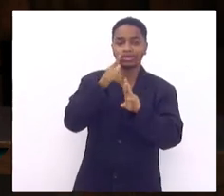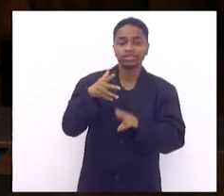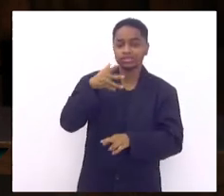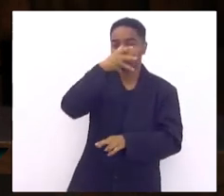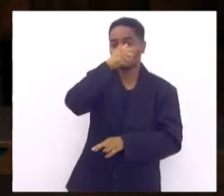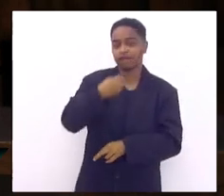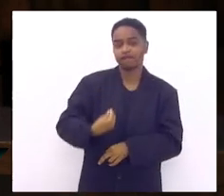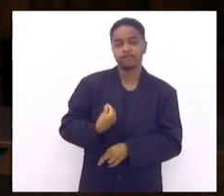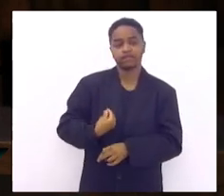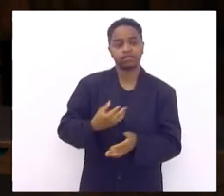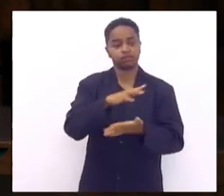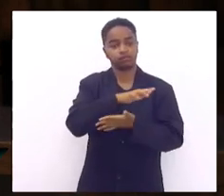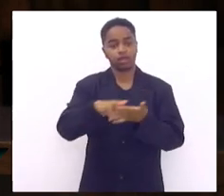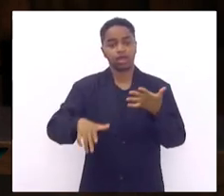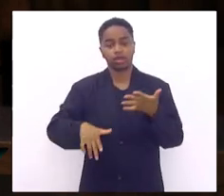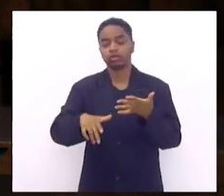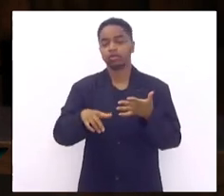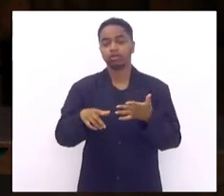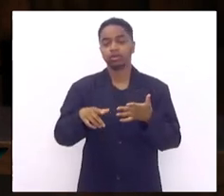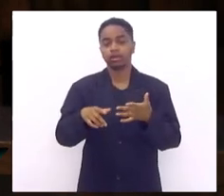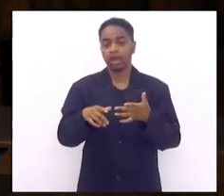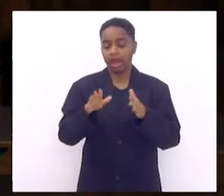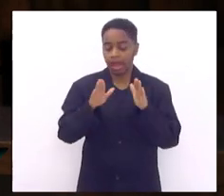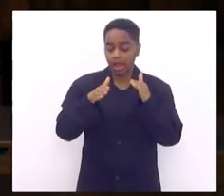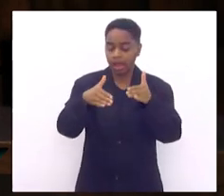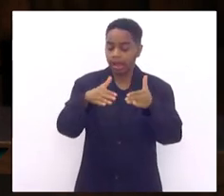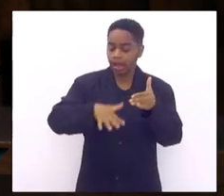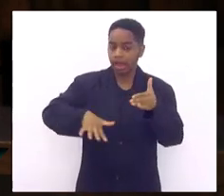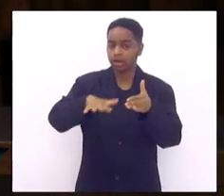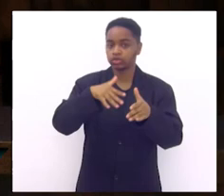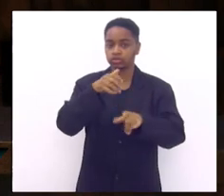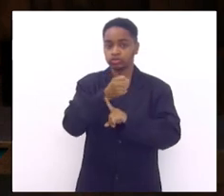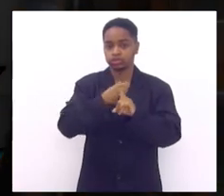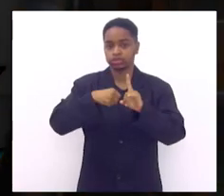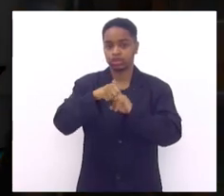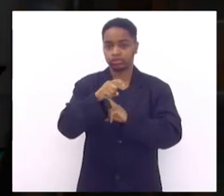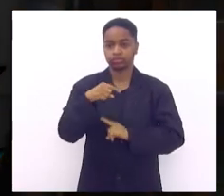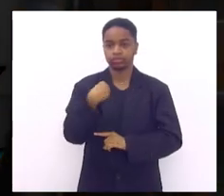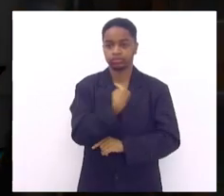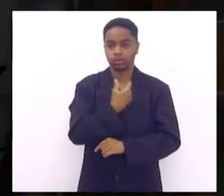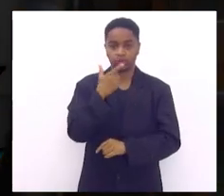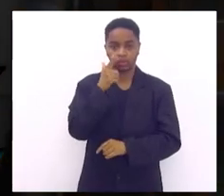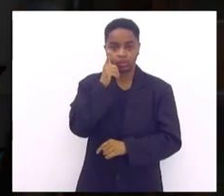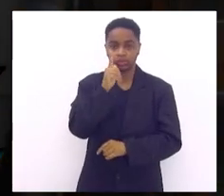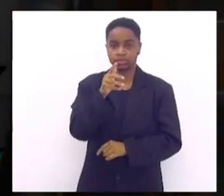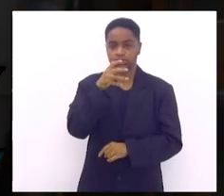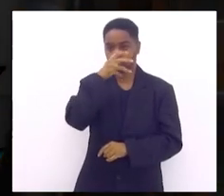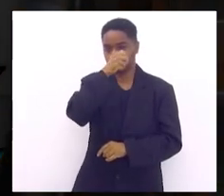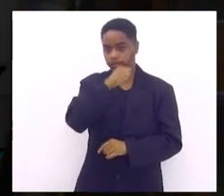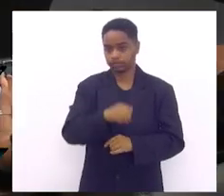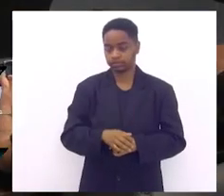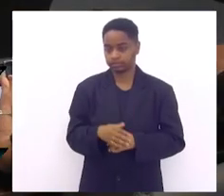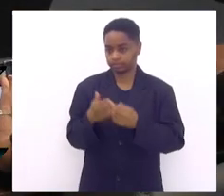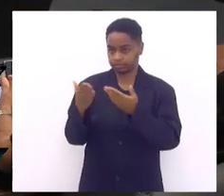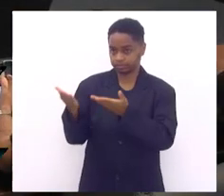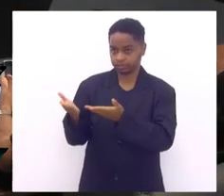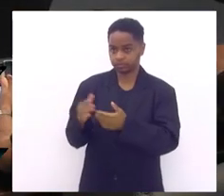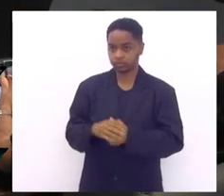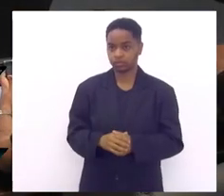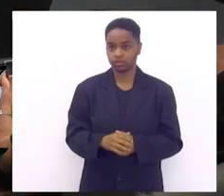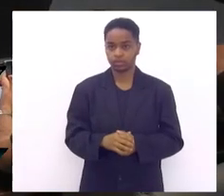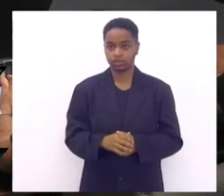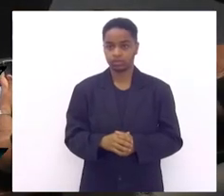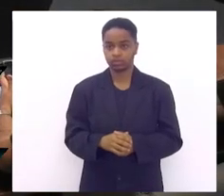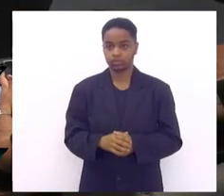do que um serviço social que a gente tem pode salvar pois não doutora Dilson hoje